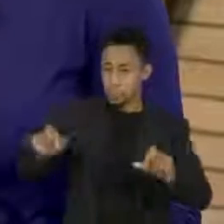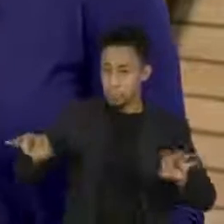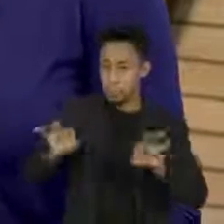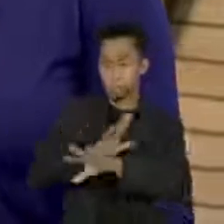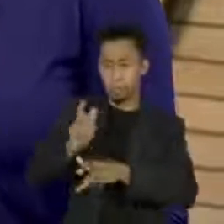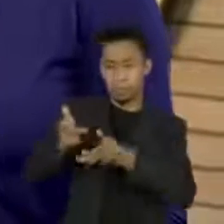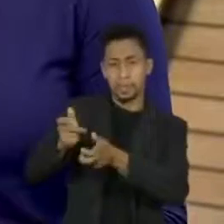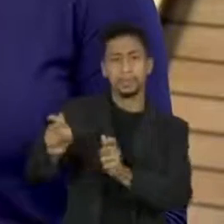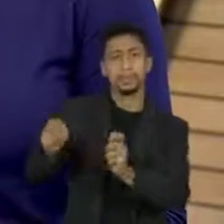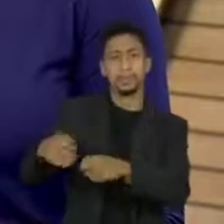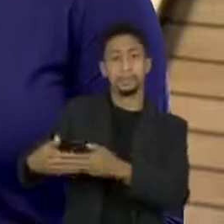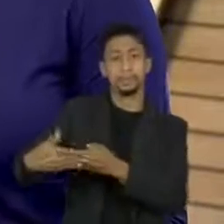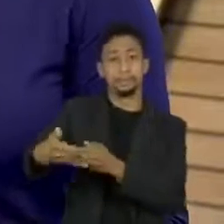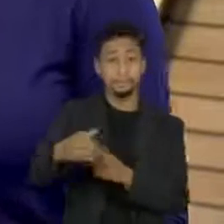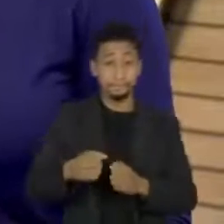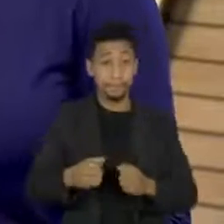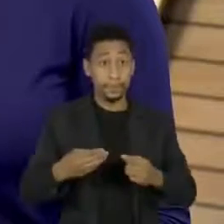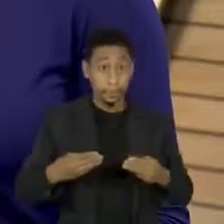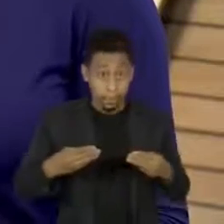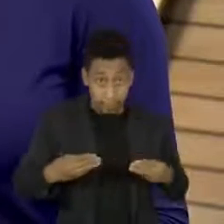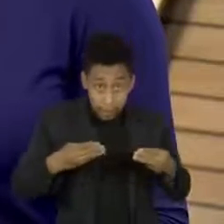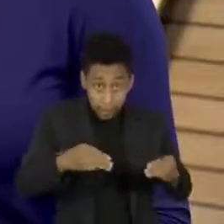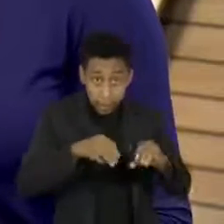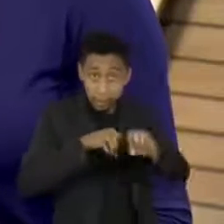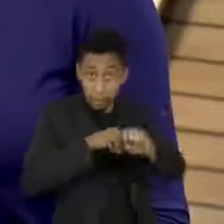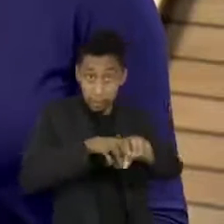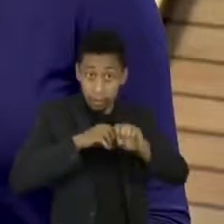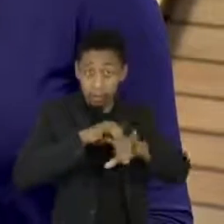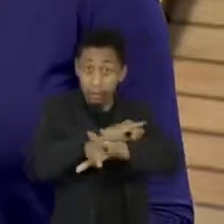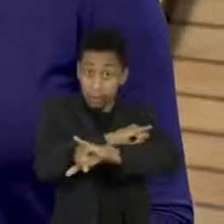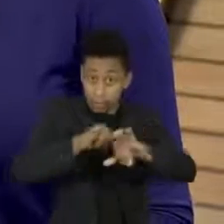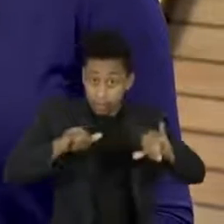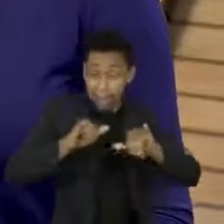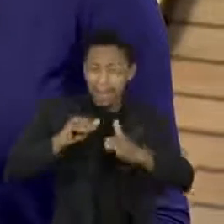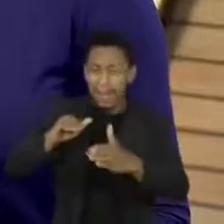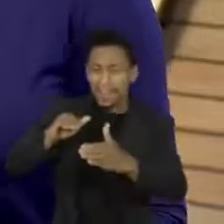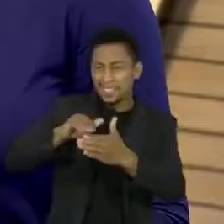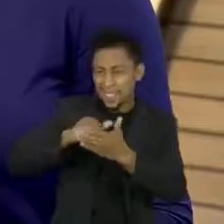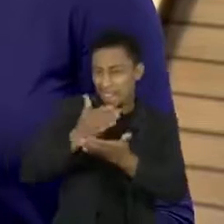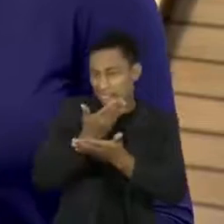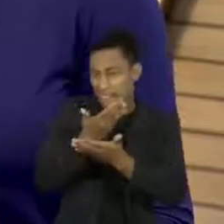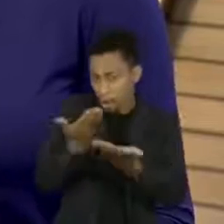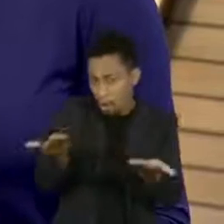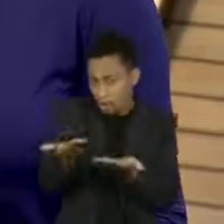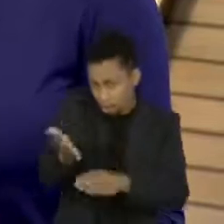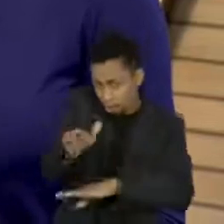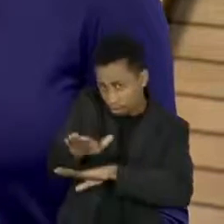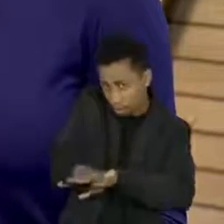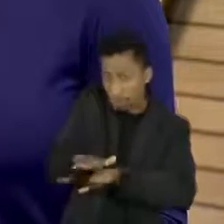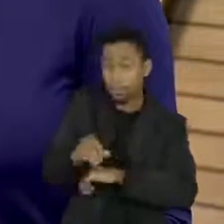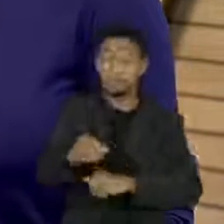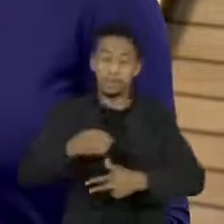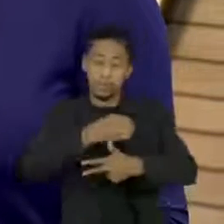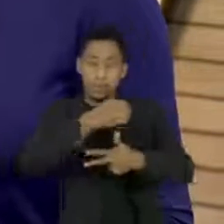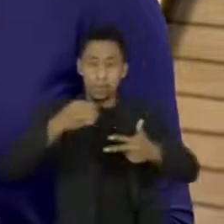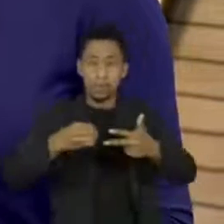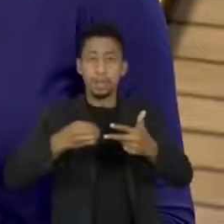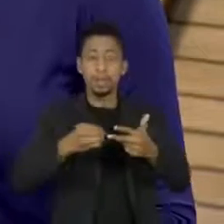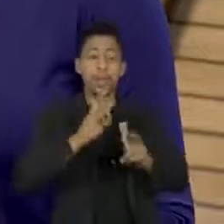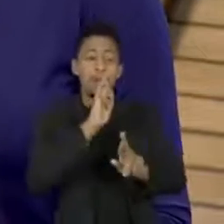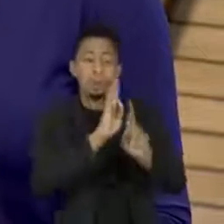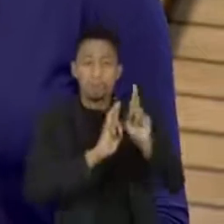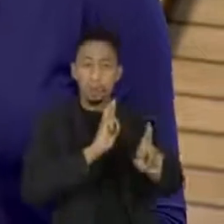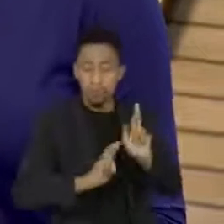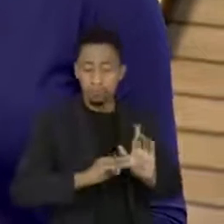O Ministério da Educação deve divulgar até o final da tarde de hoje o gabarito da prova do Enem Digital 2020.